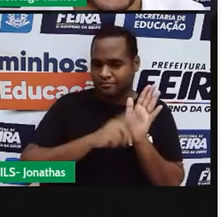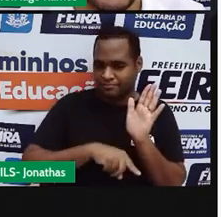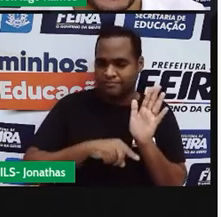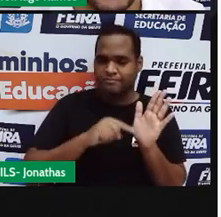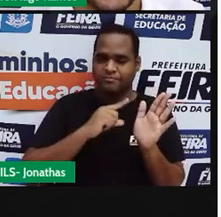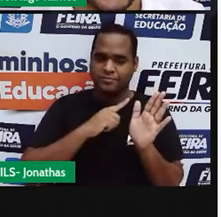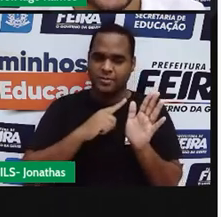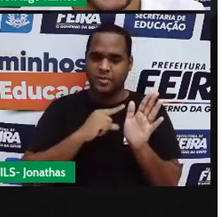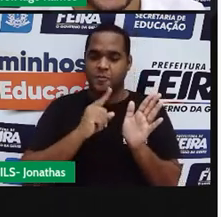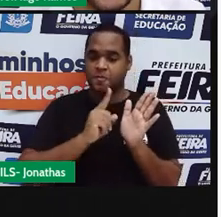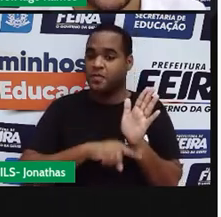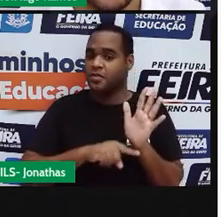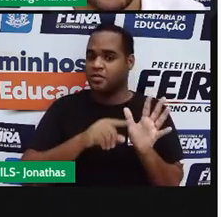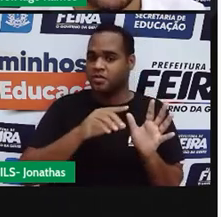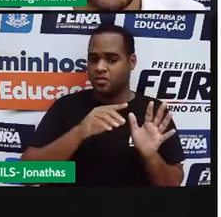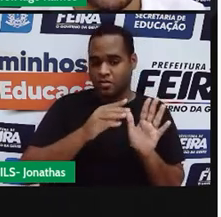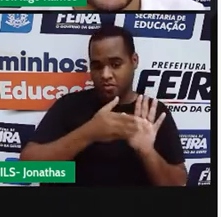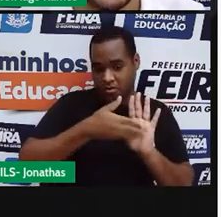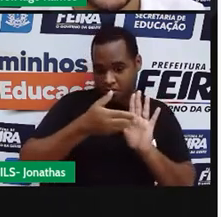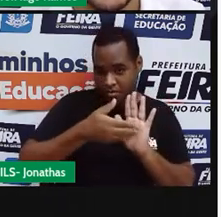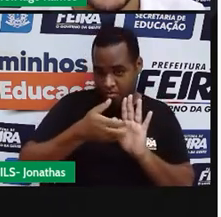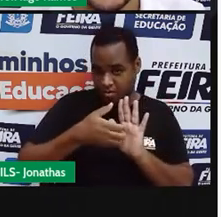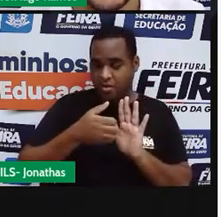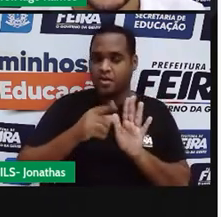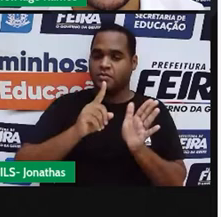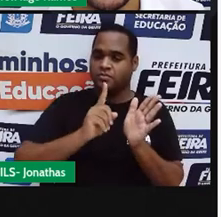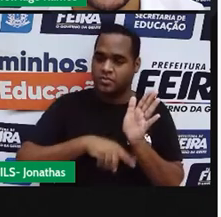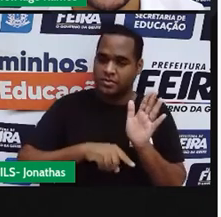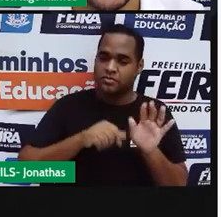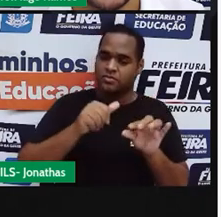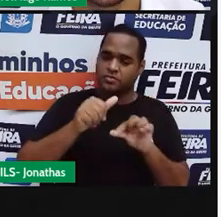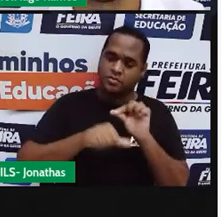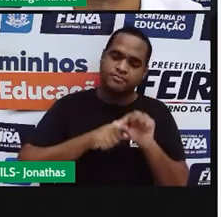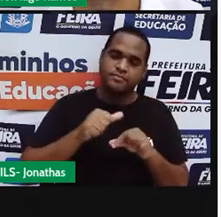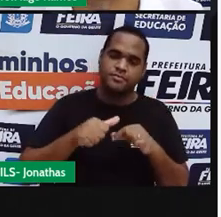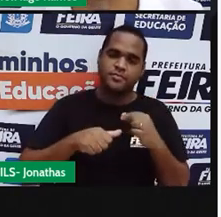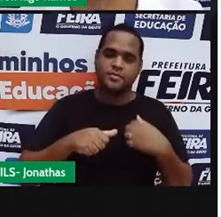uma conta de menos com um número negativo,